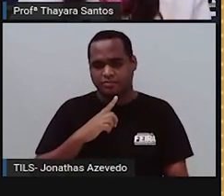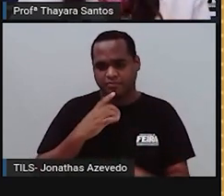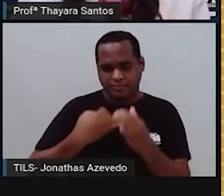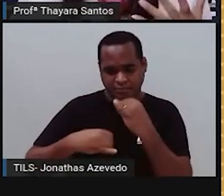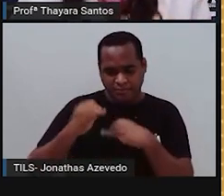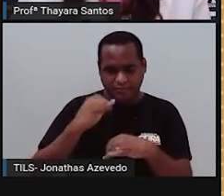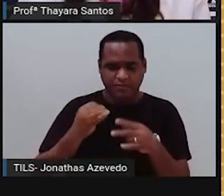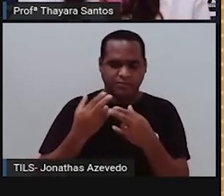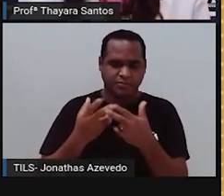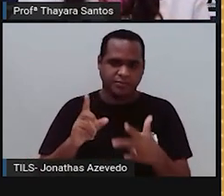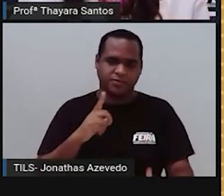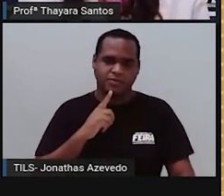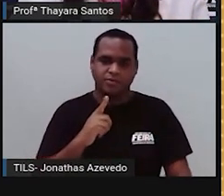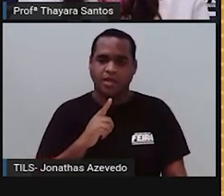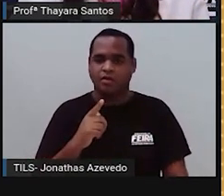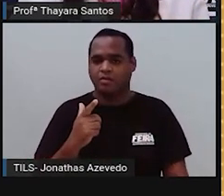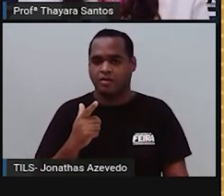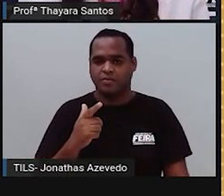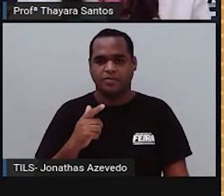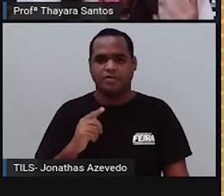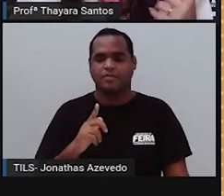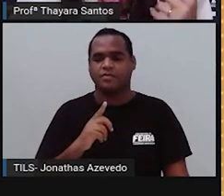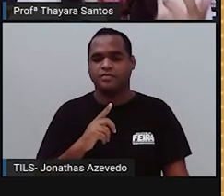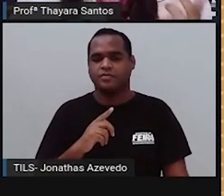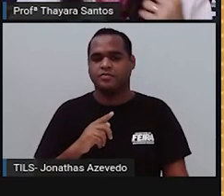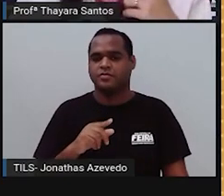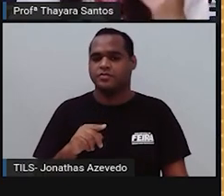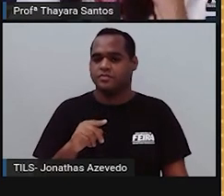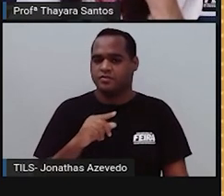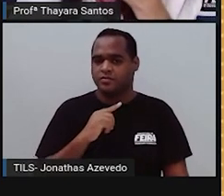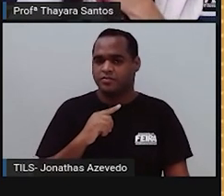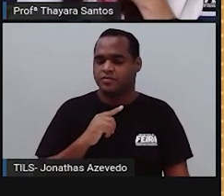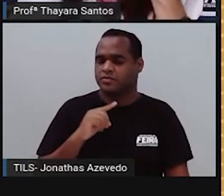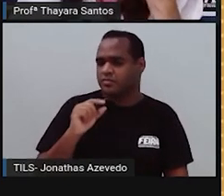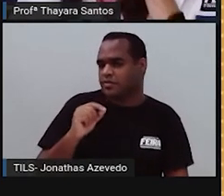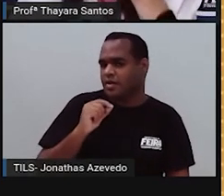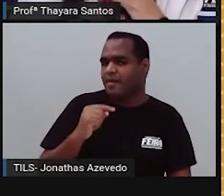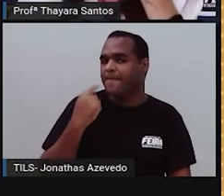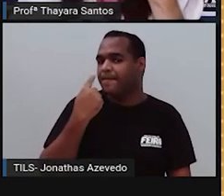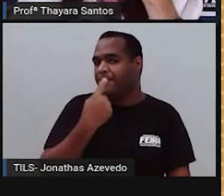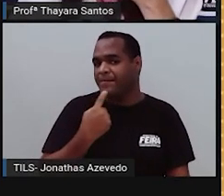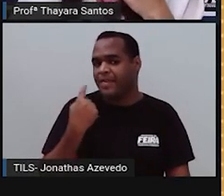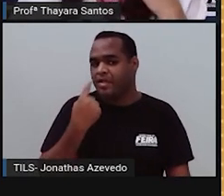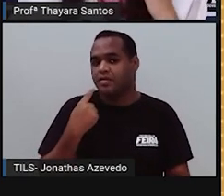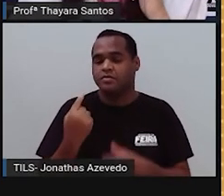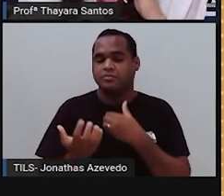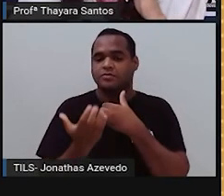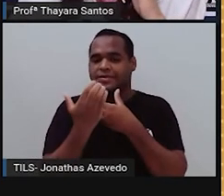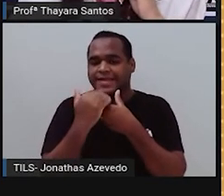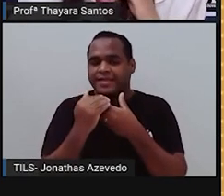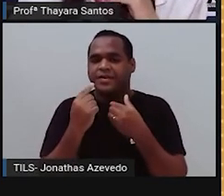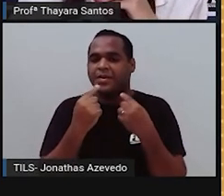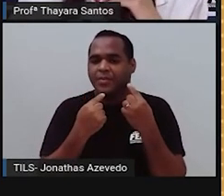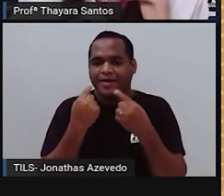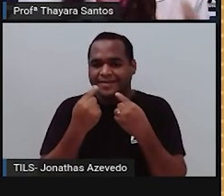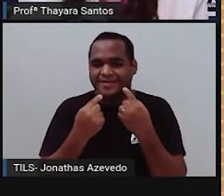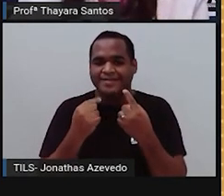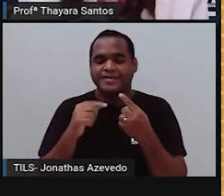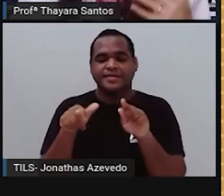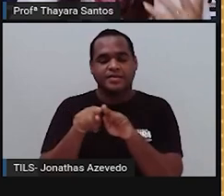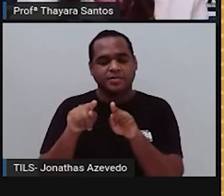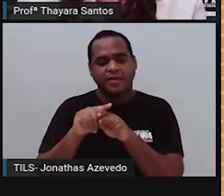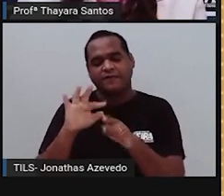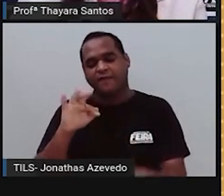que são as papilas gustativas, nesse caso, no palato, que é essa região interna aqui da nossa boca, a gente também tem na